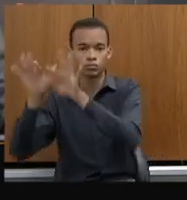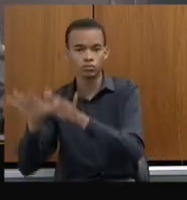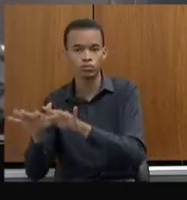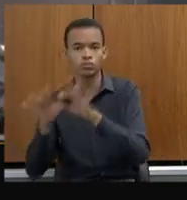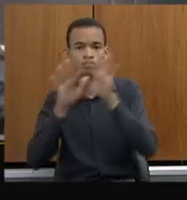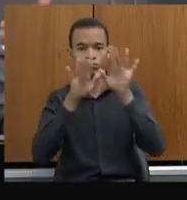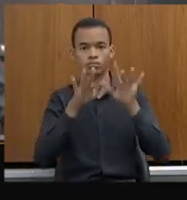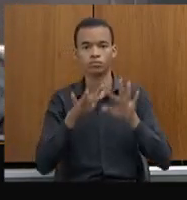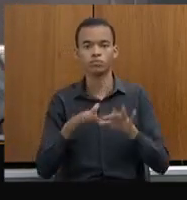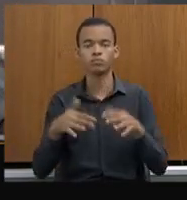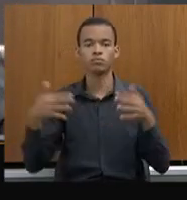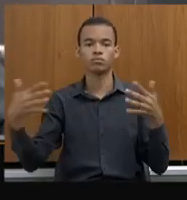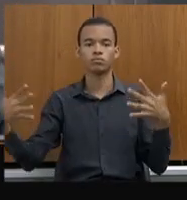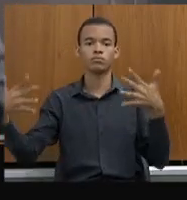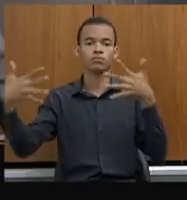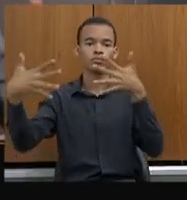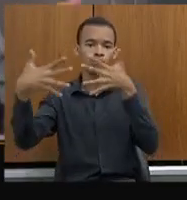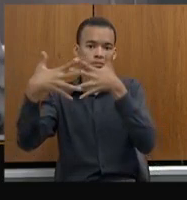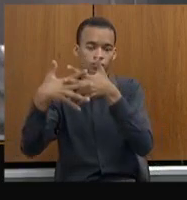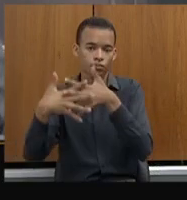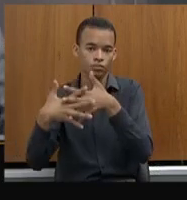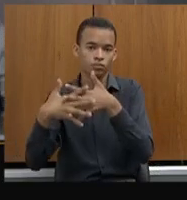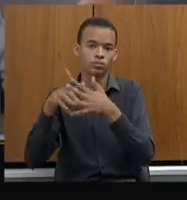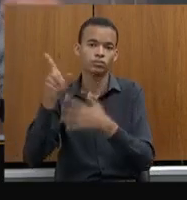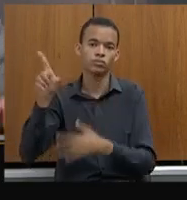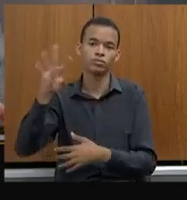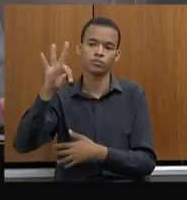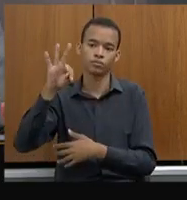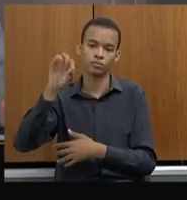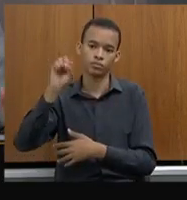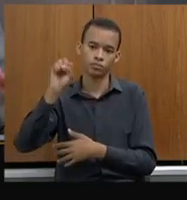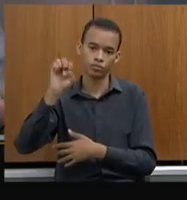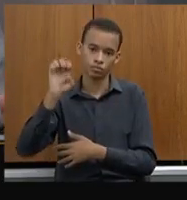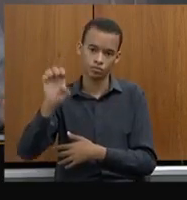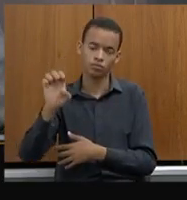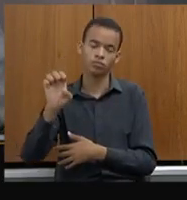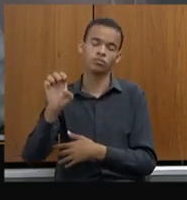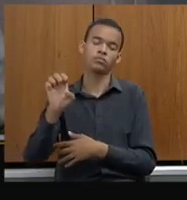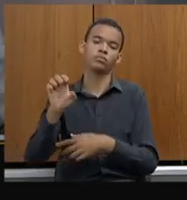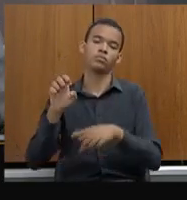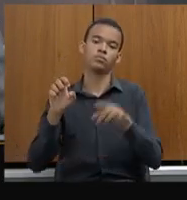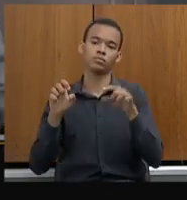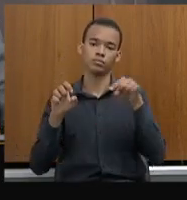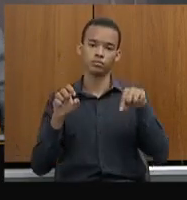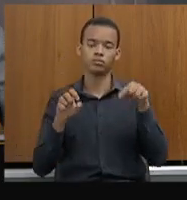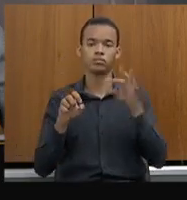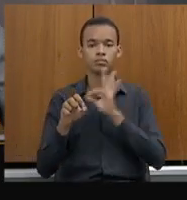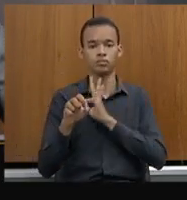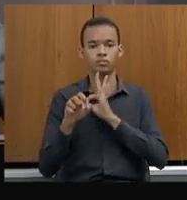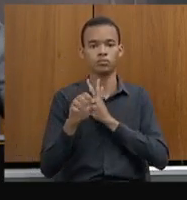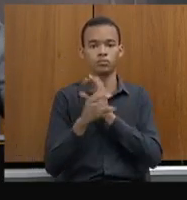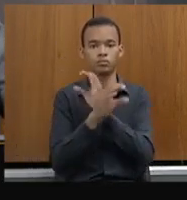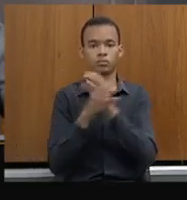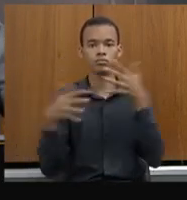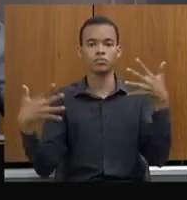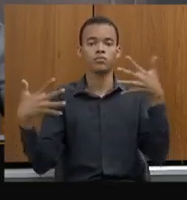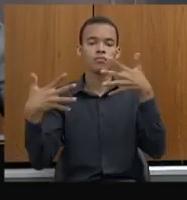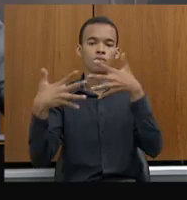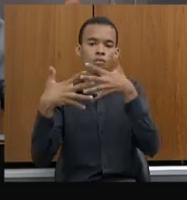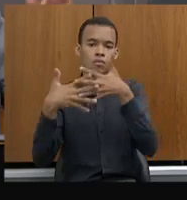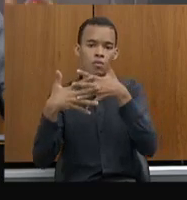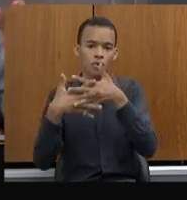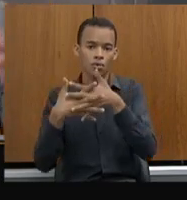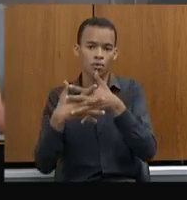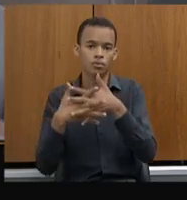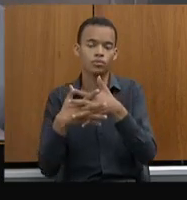armazenada no TSE e, após a implantação aqui desse novo sistema, a